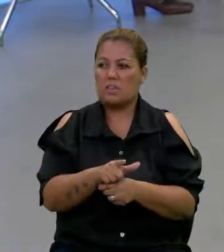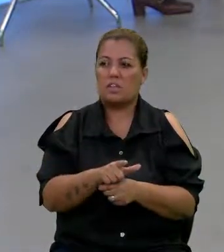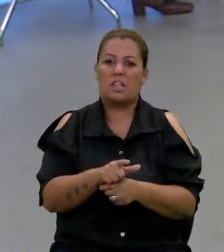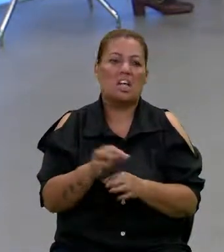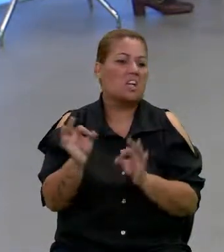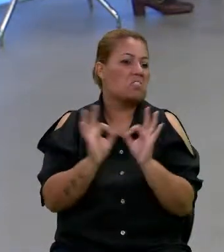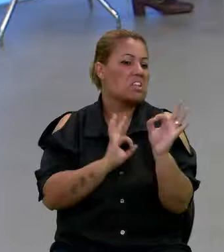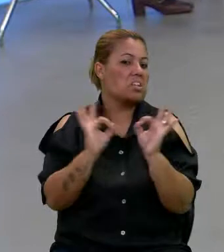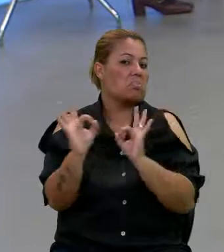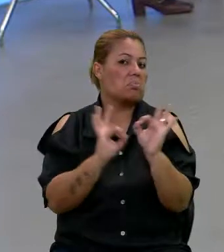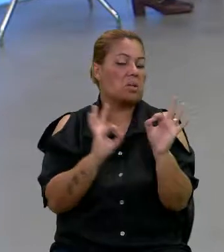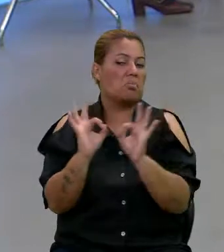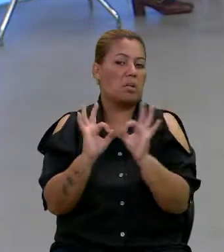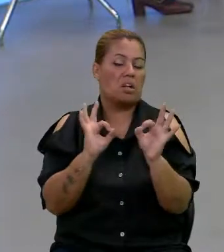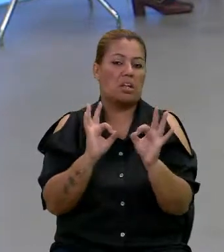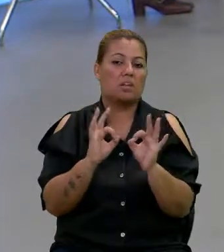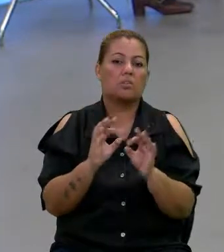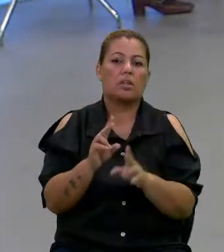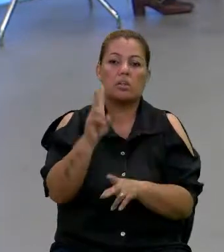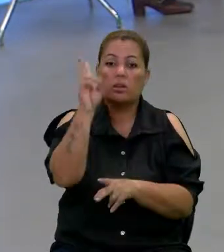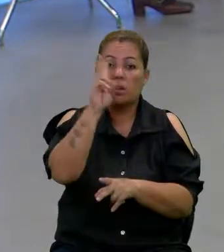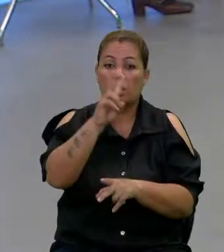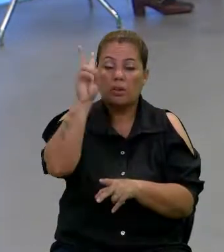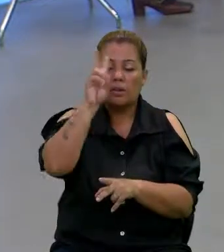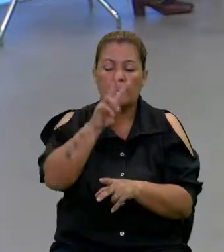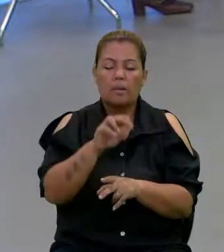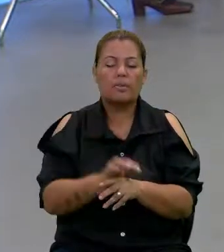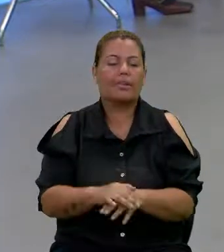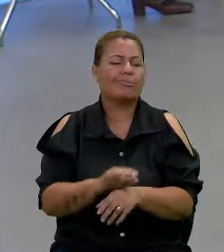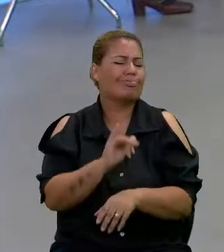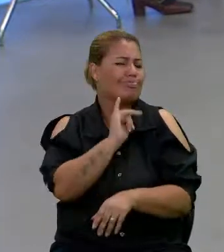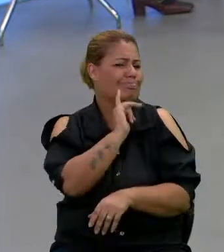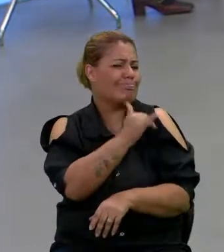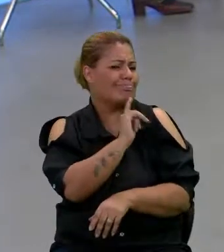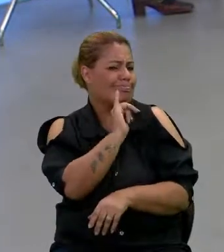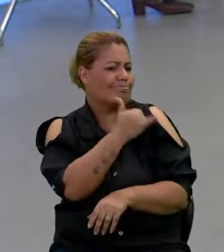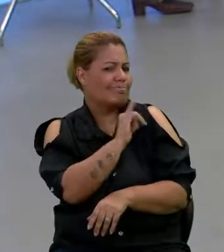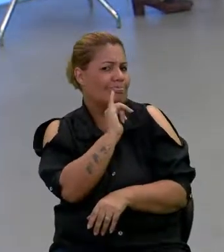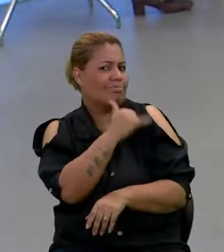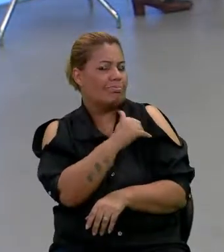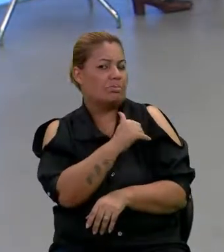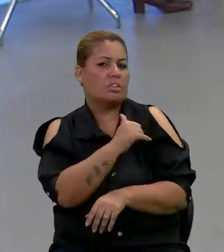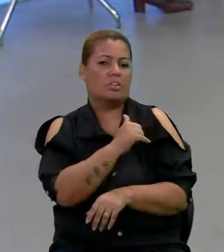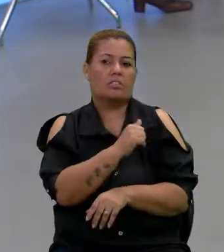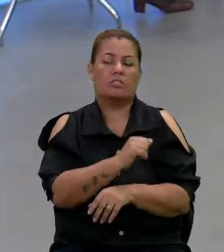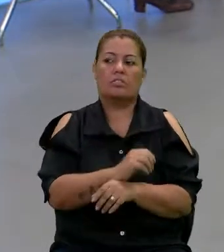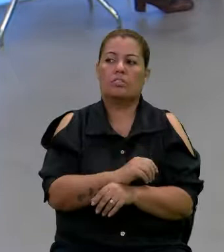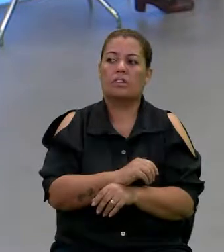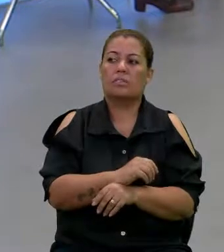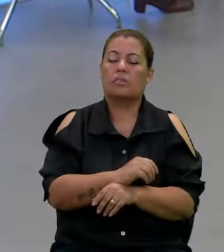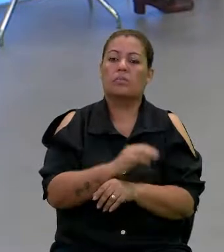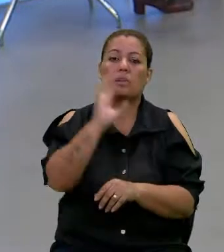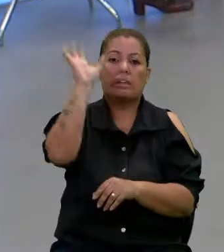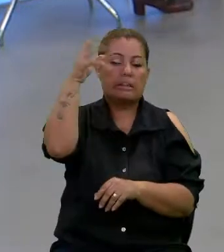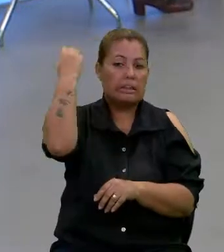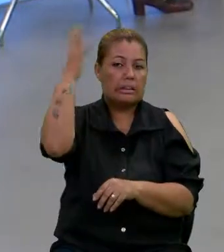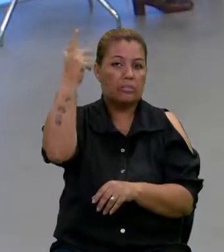preparado para isso. E eu lembro que ela falava isso, muitas vezes, a viatura da